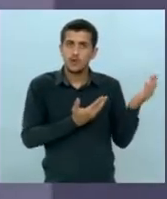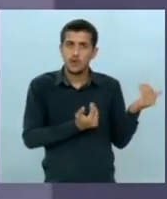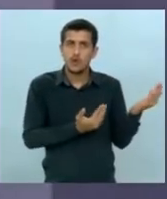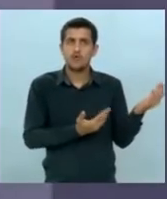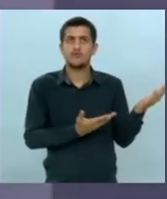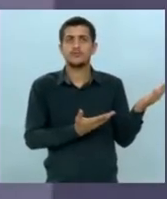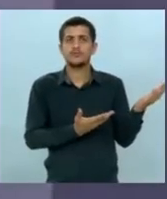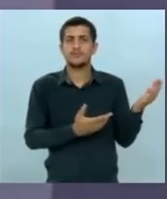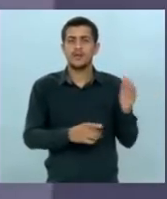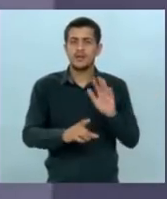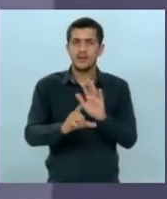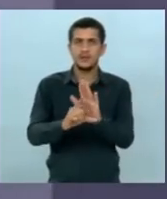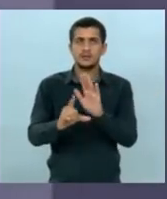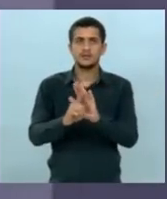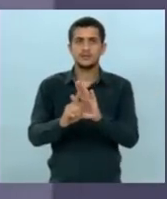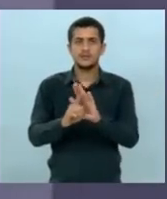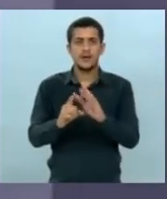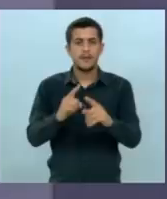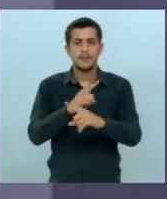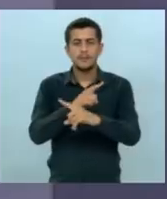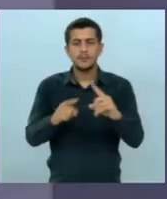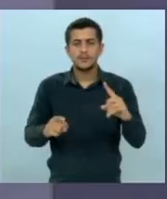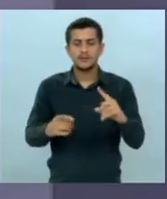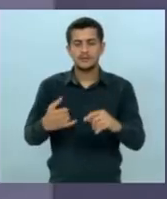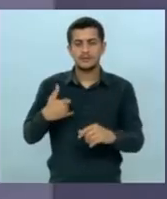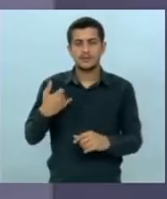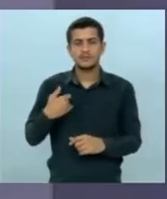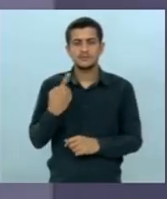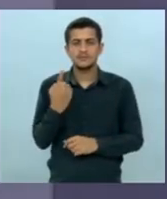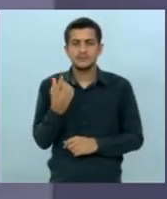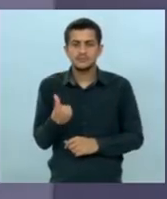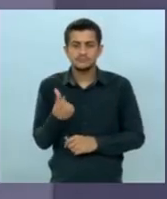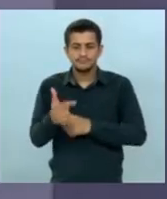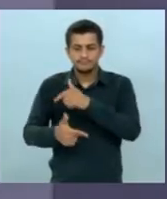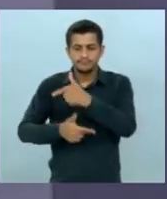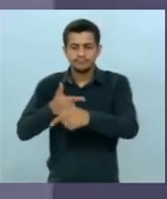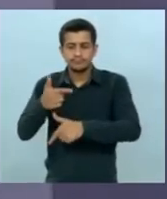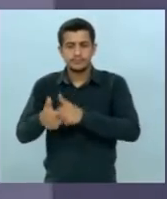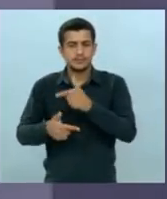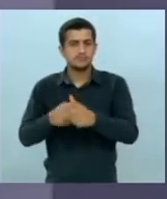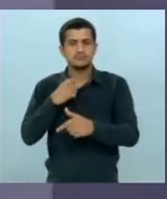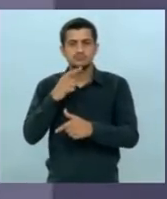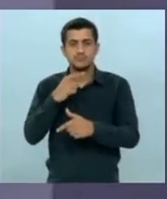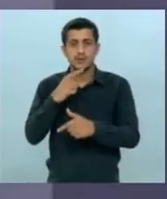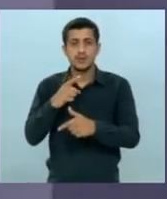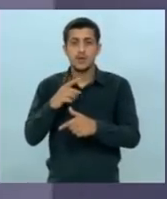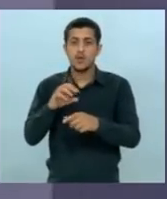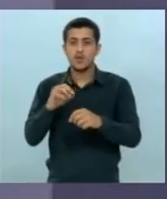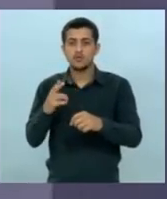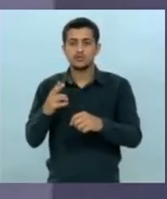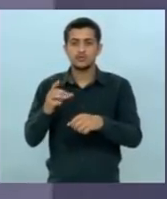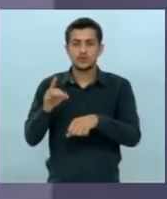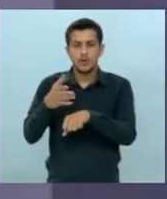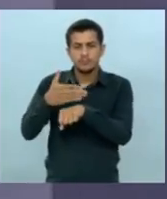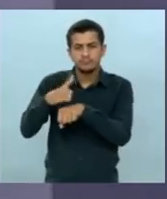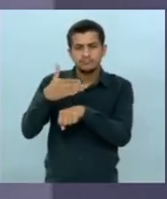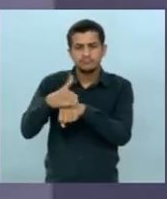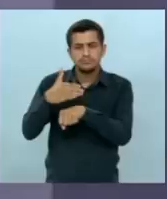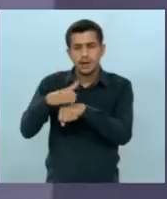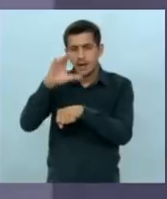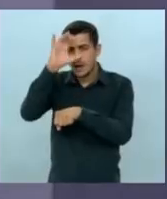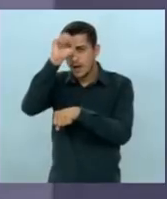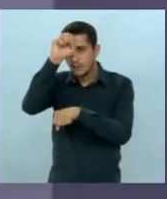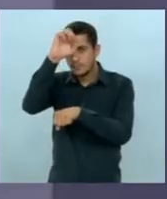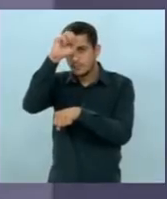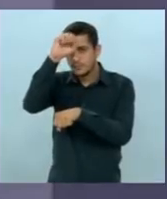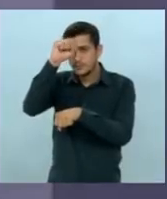legislação impede que a pessoa trabalhe com menos de 16 anos de idade a não ser que seja um estagiário ou um aprendiz então nós temos